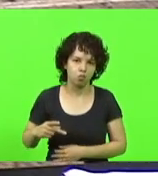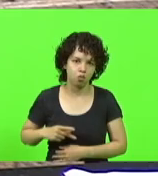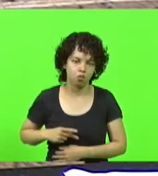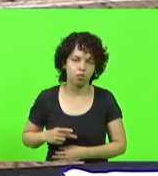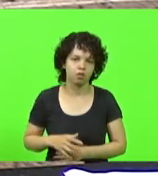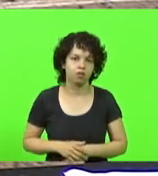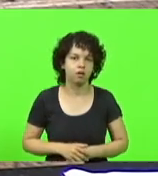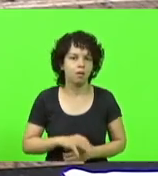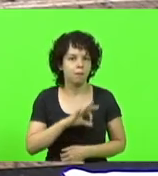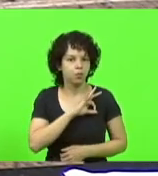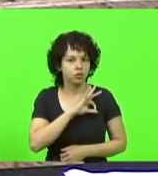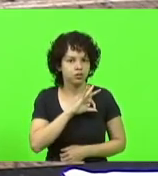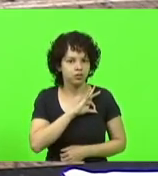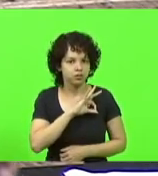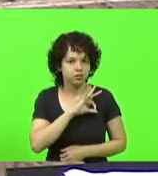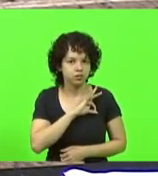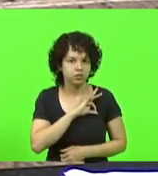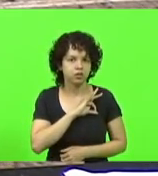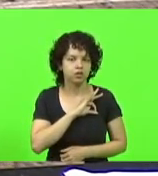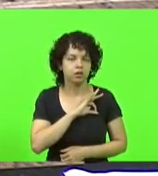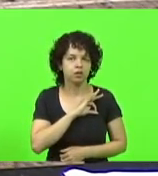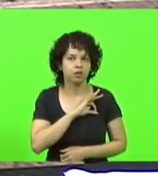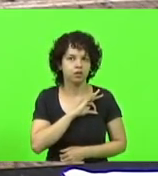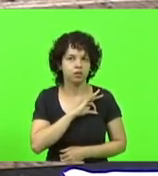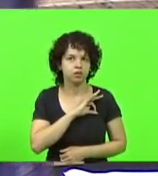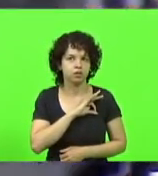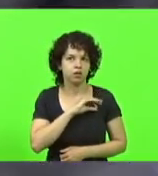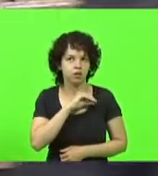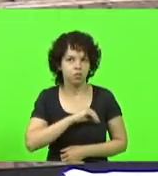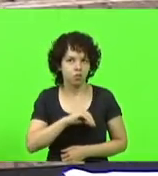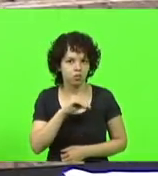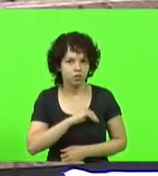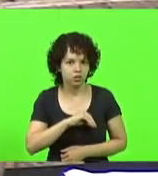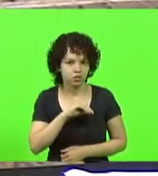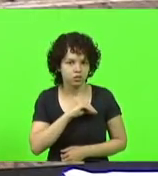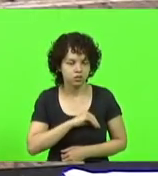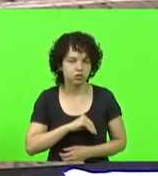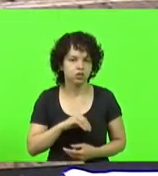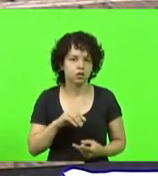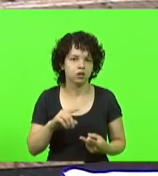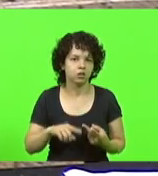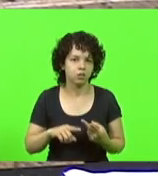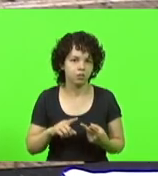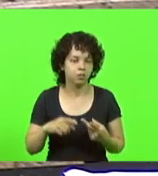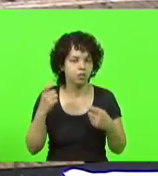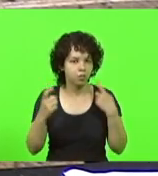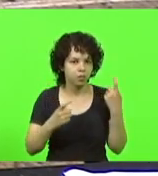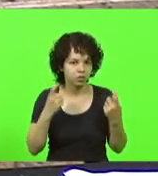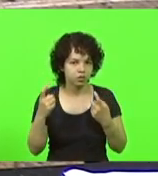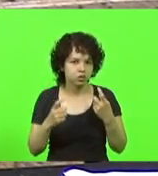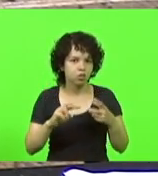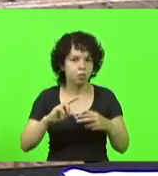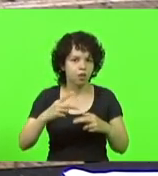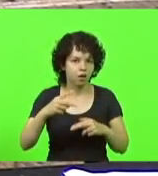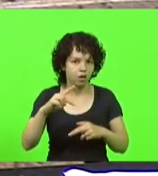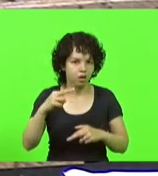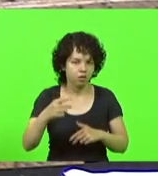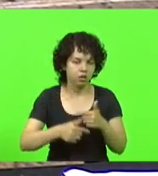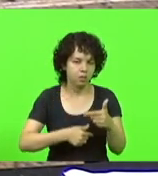o policial ele é agraciado com as suas remunerações, a preocupação que ele tem com o plano de carreira dele.